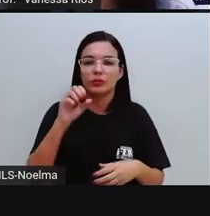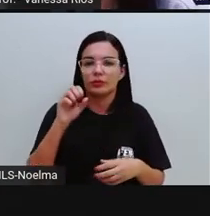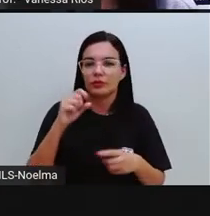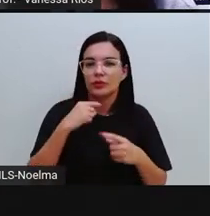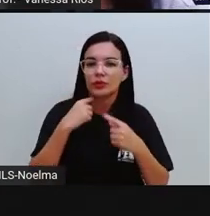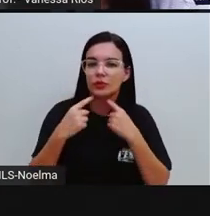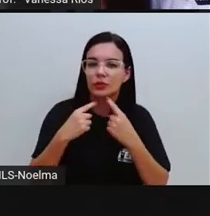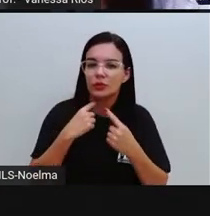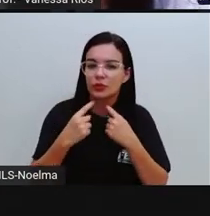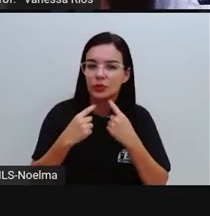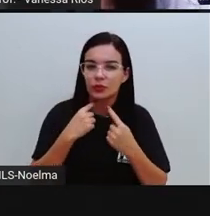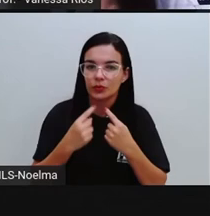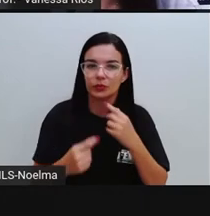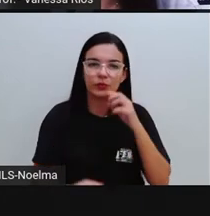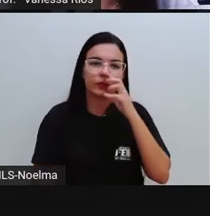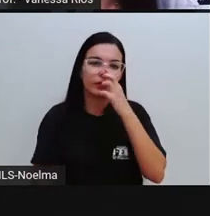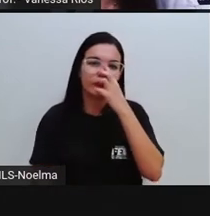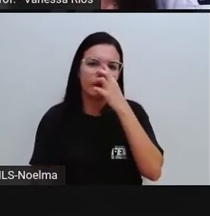presente do subjuntivo.